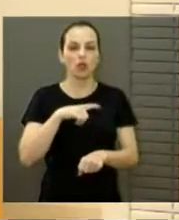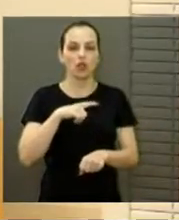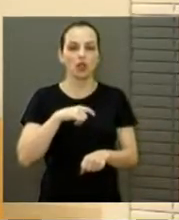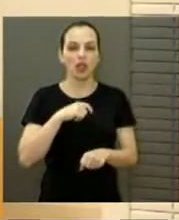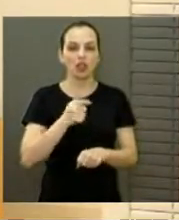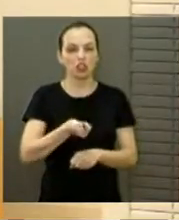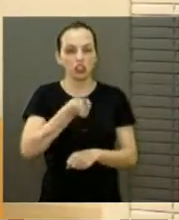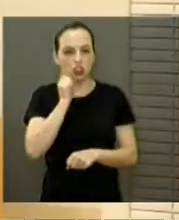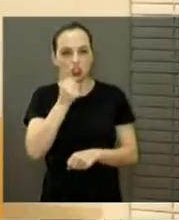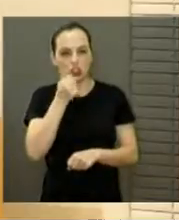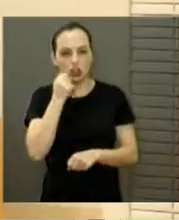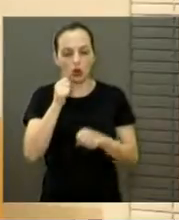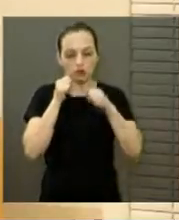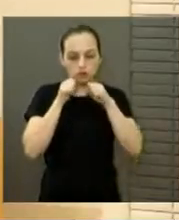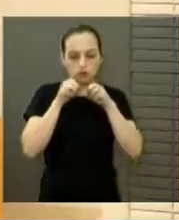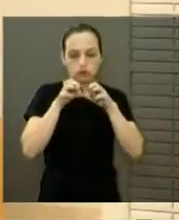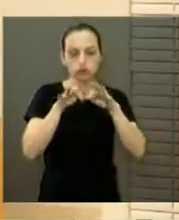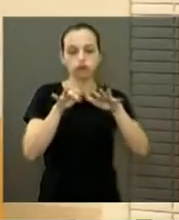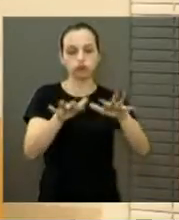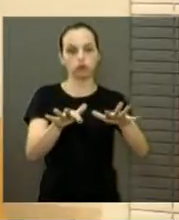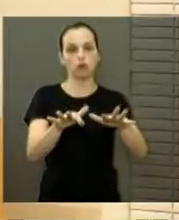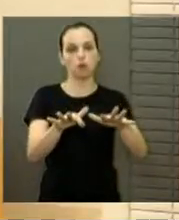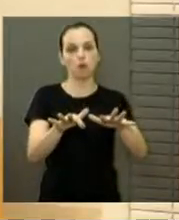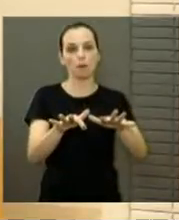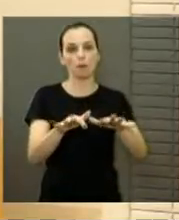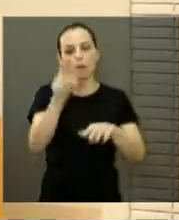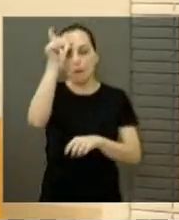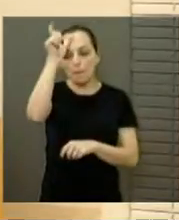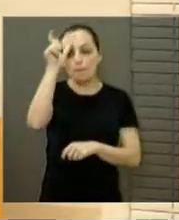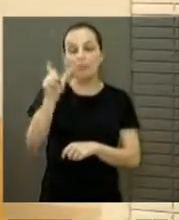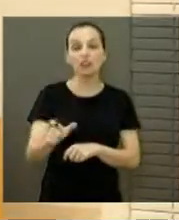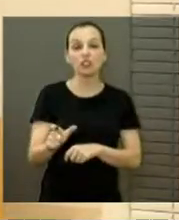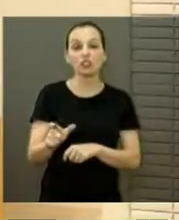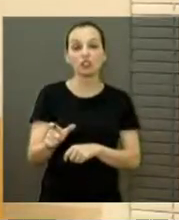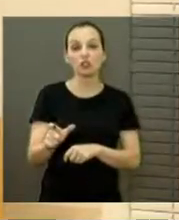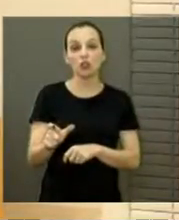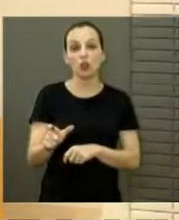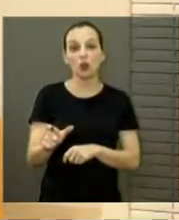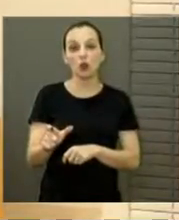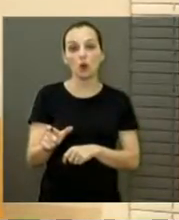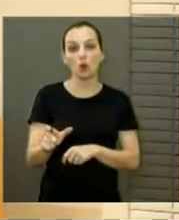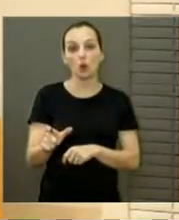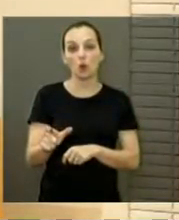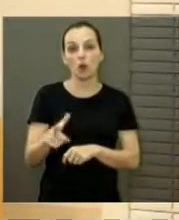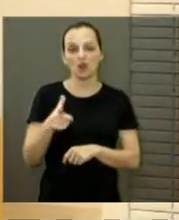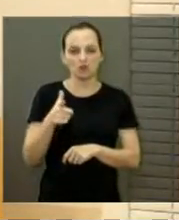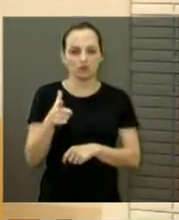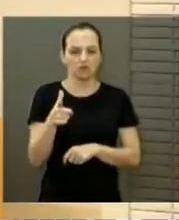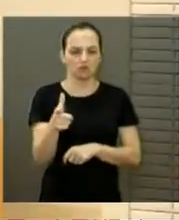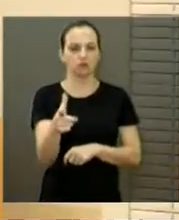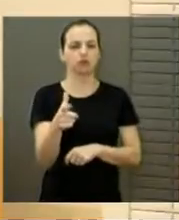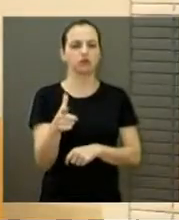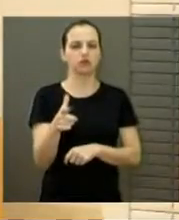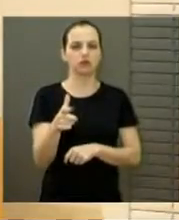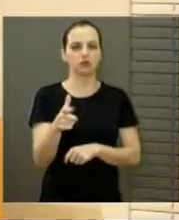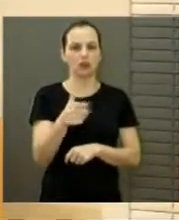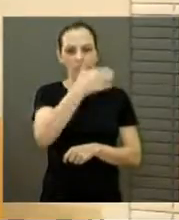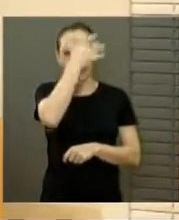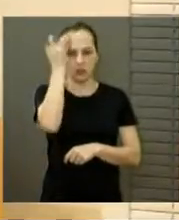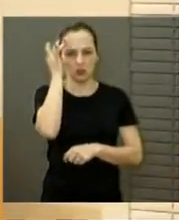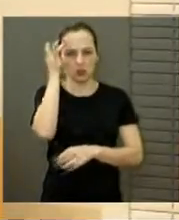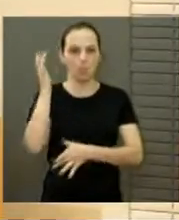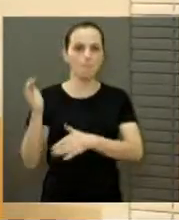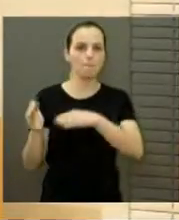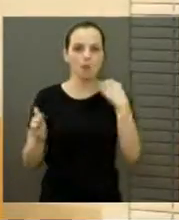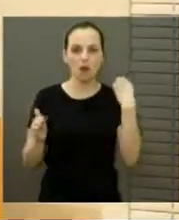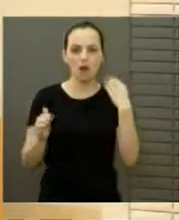da droga, não é fácil numa época em que a pessoa está tirando só para ver a vítima cair, não é fácil numa época